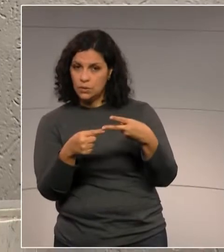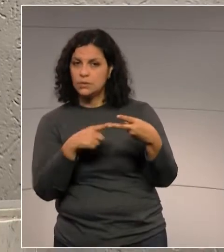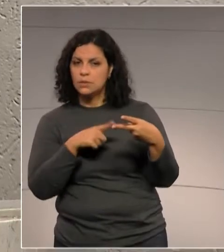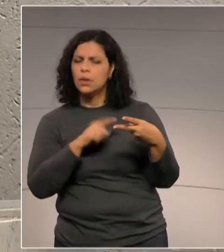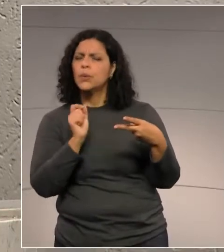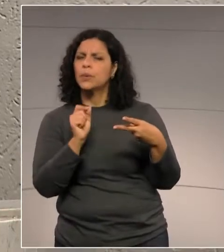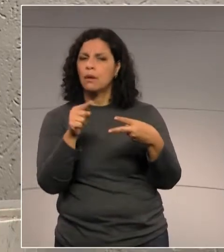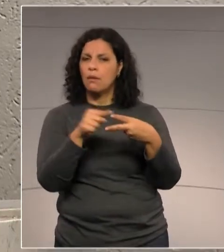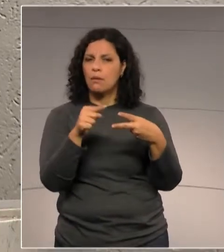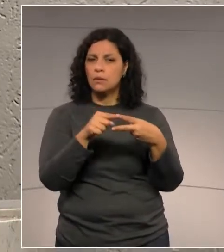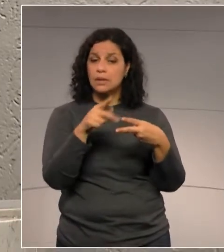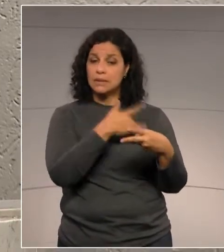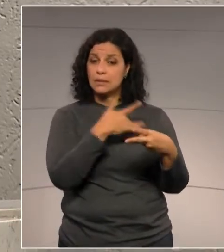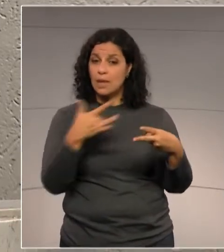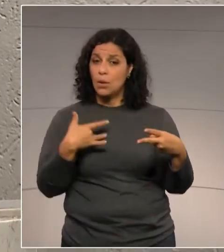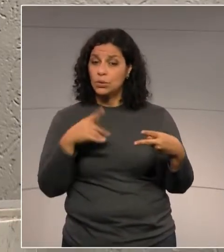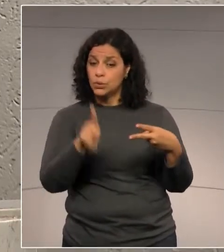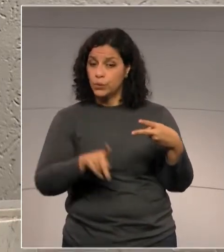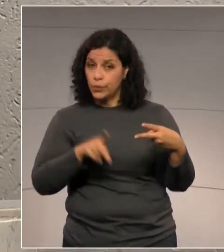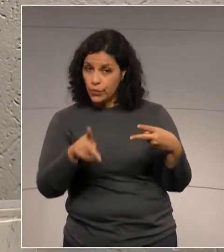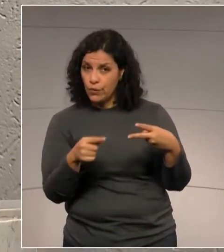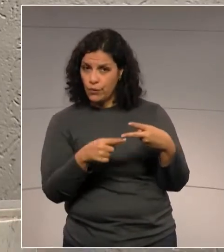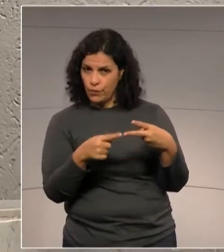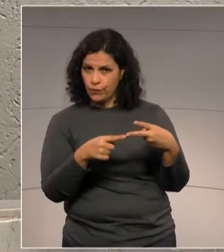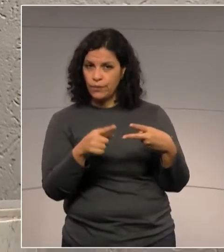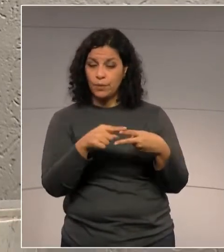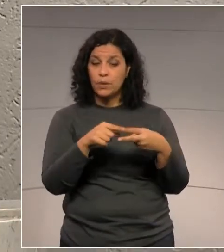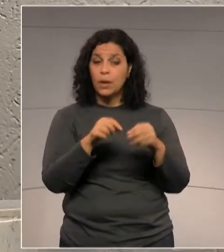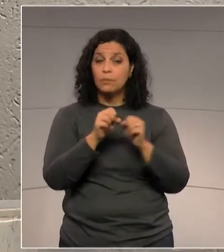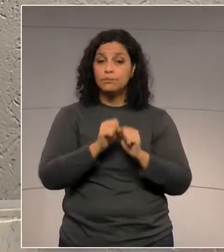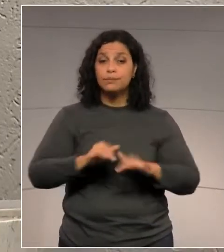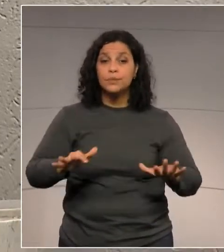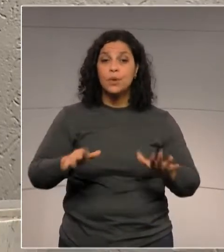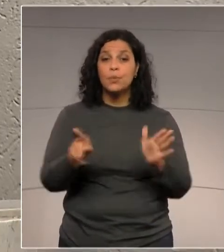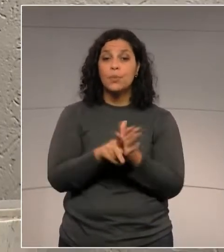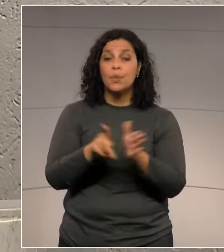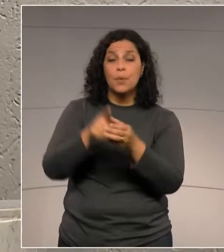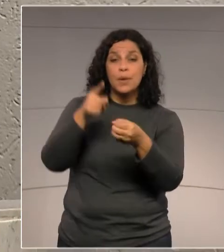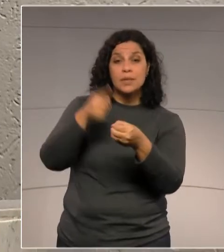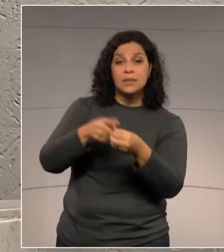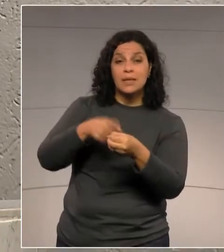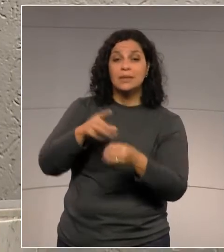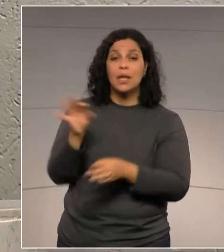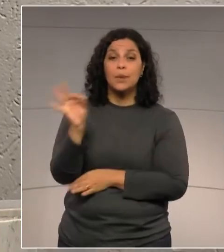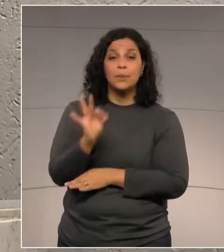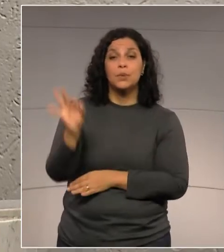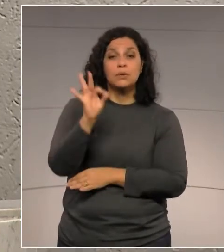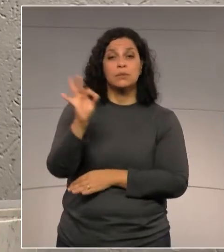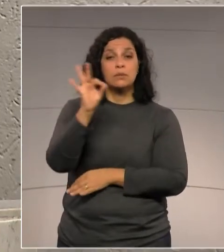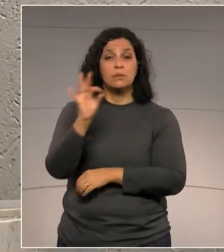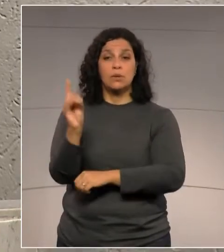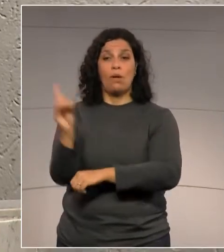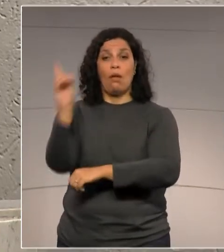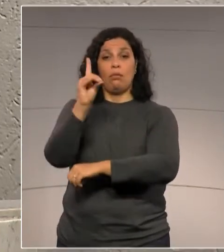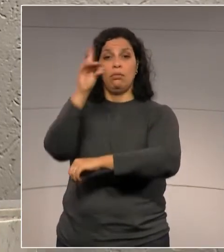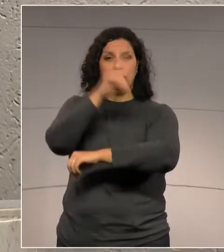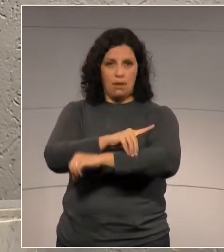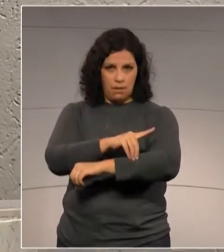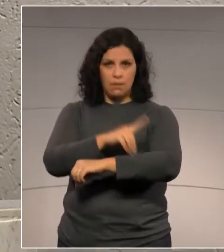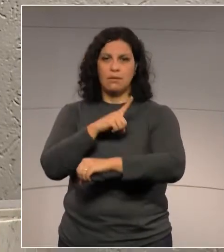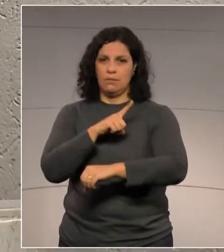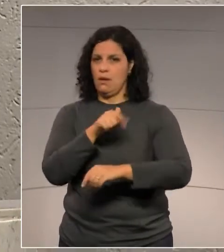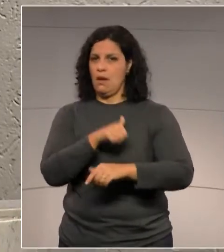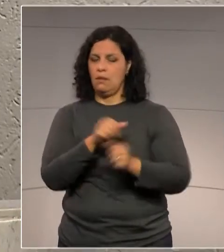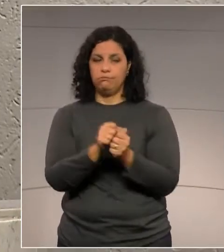levantadas, uma envolve saúde pública pela proliferação do mosquito da dengue, além